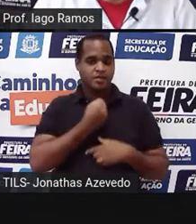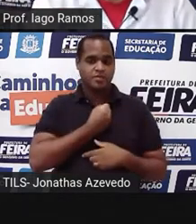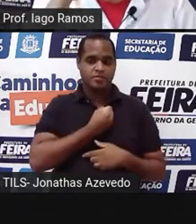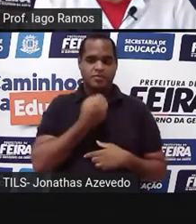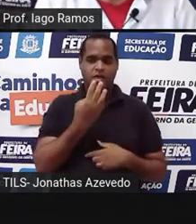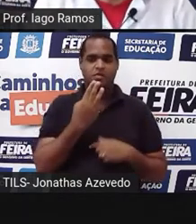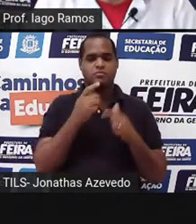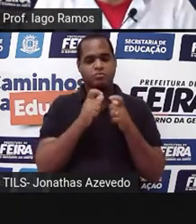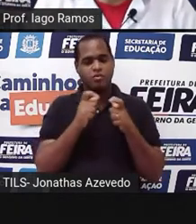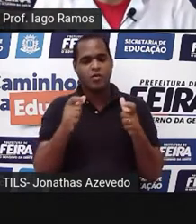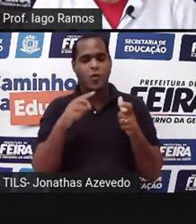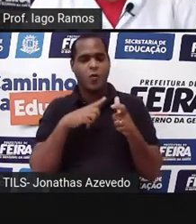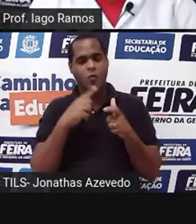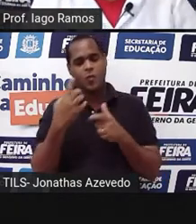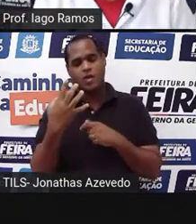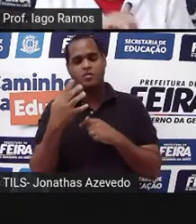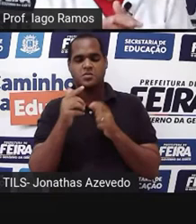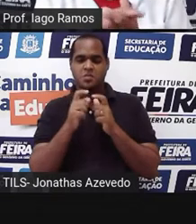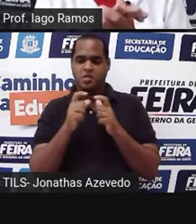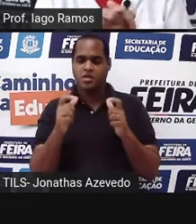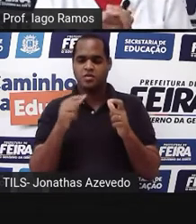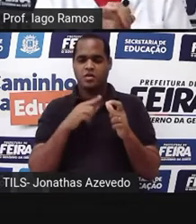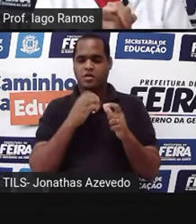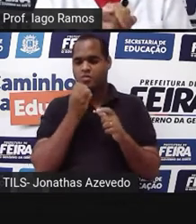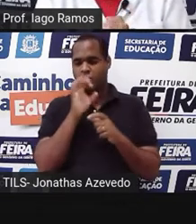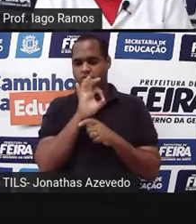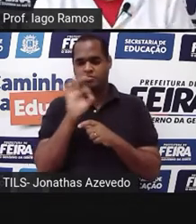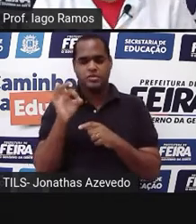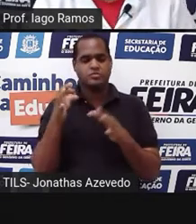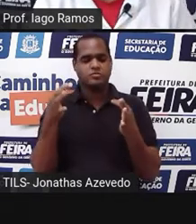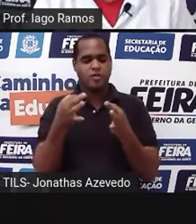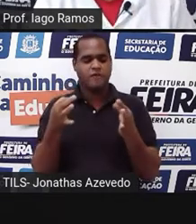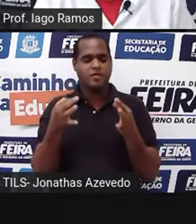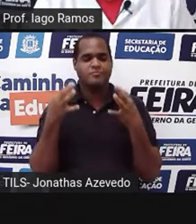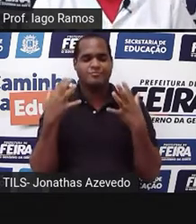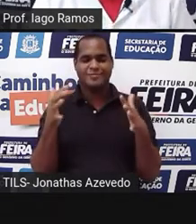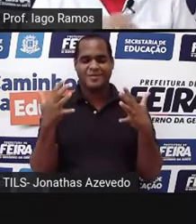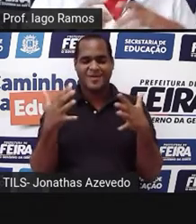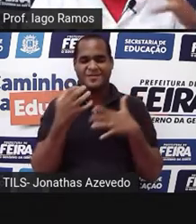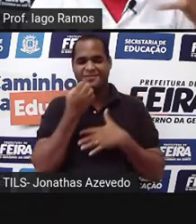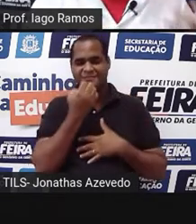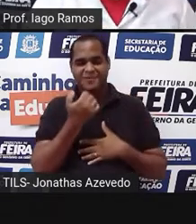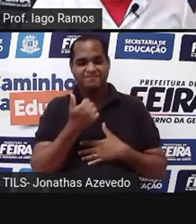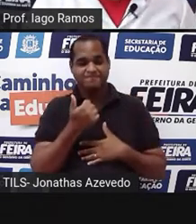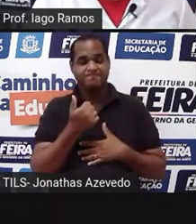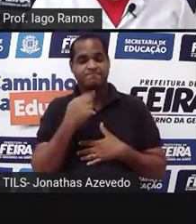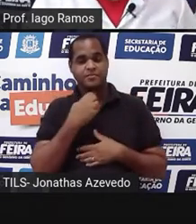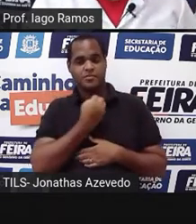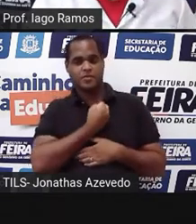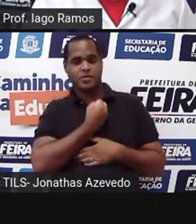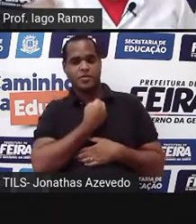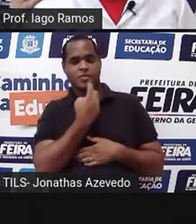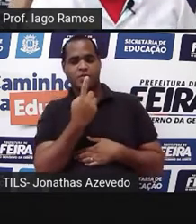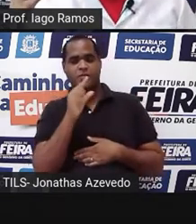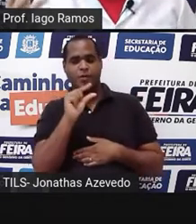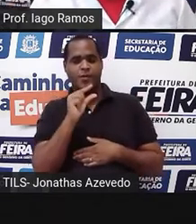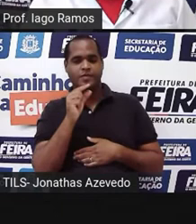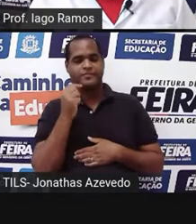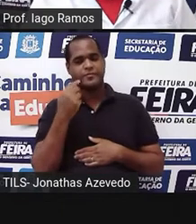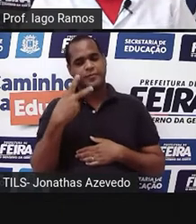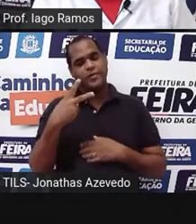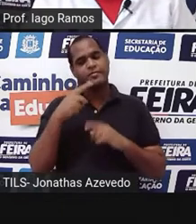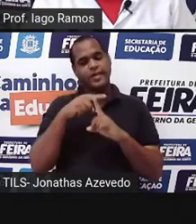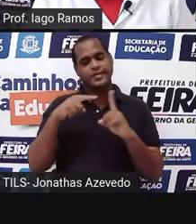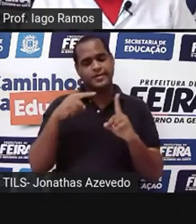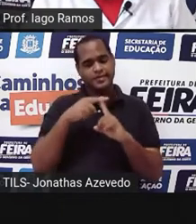maioria ou 4 bastante, massa, perfeito, parabéns. Se você disse número 1 para pouco e